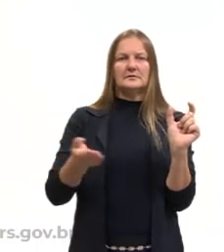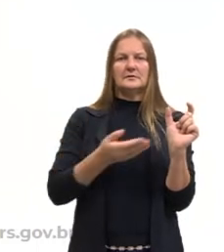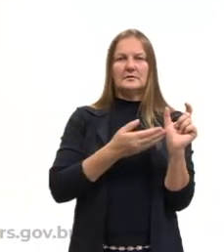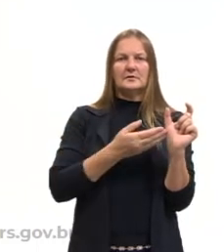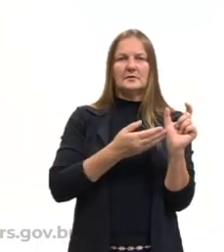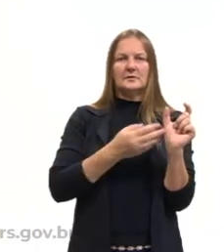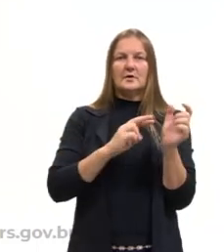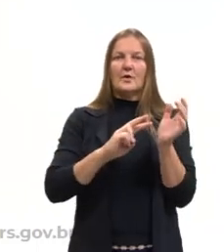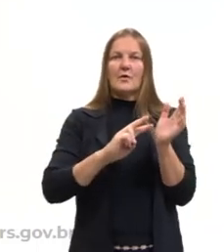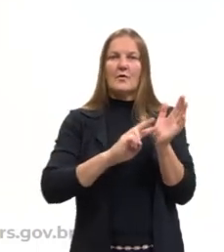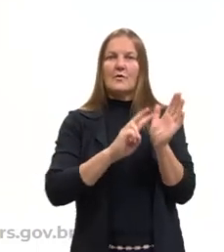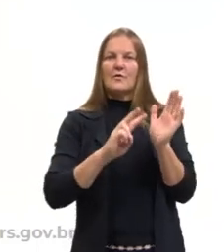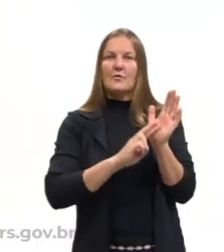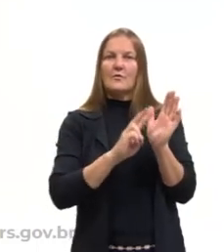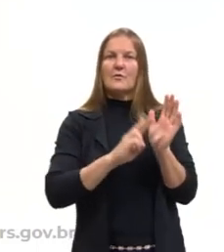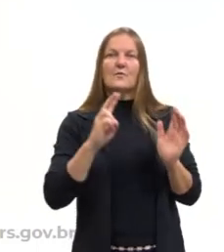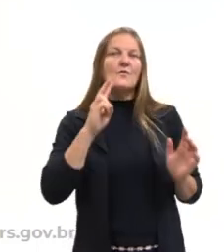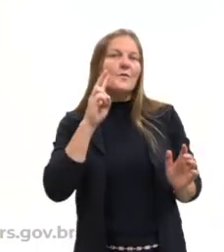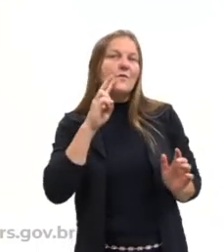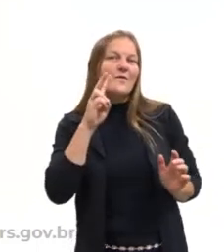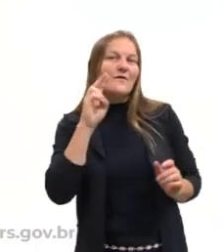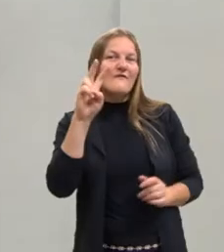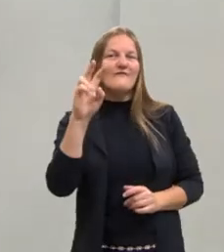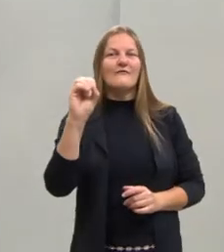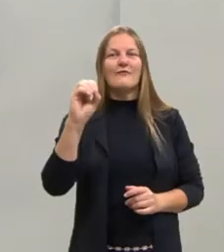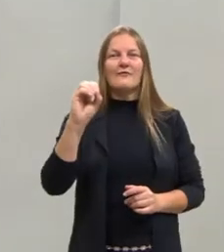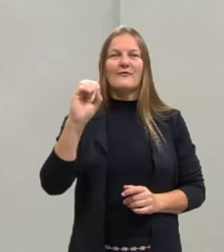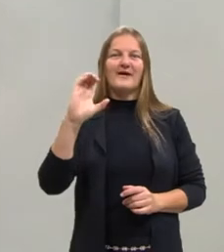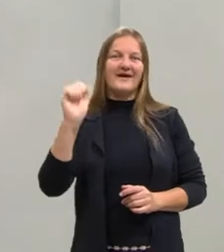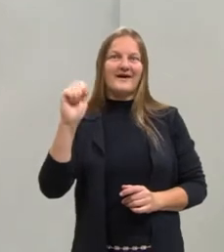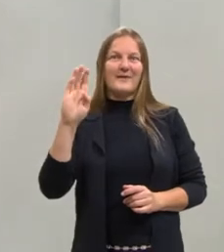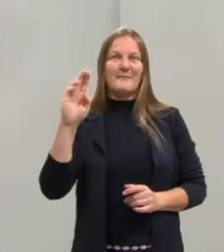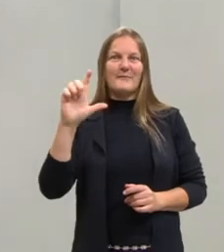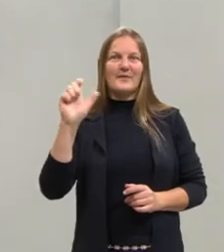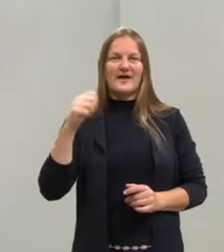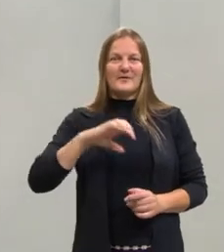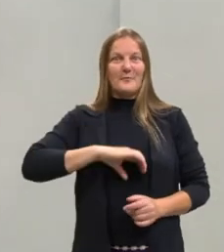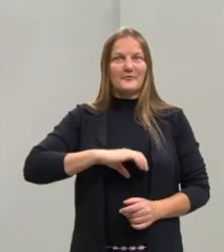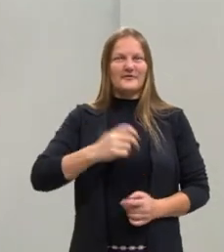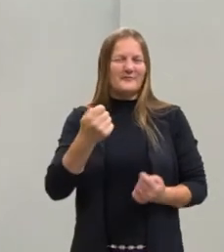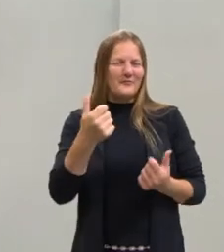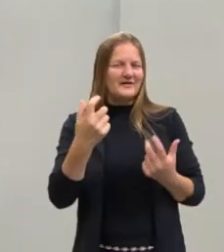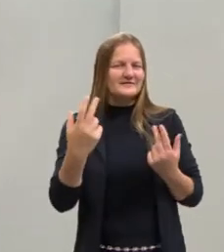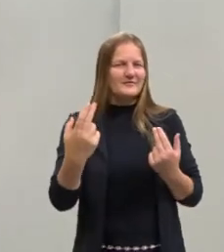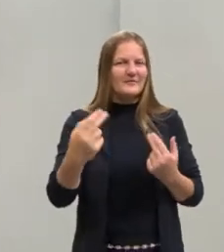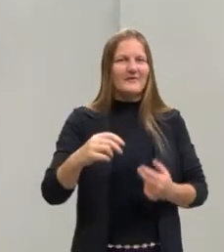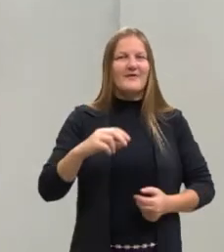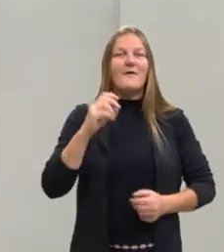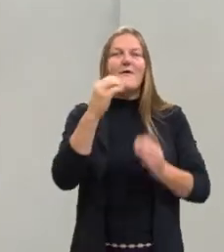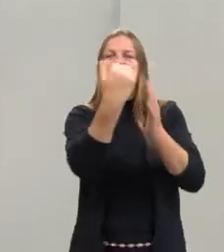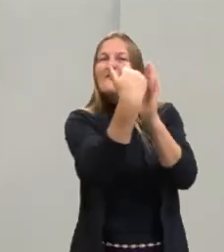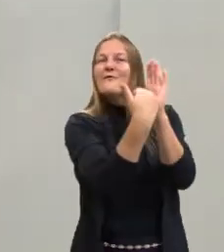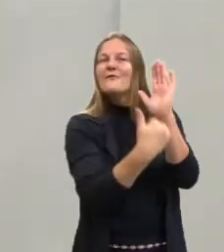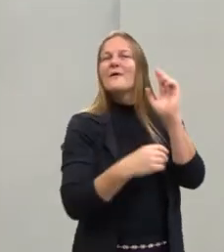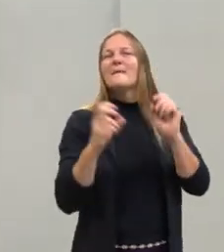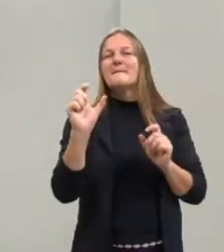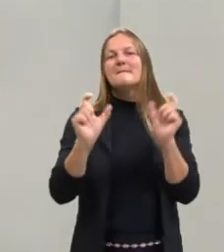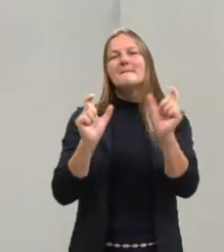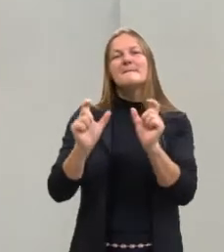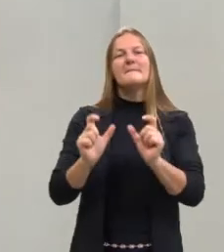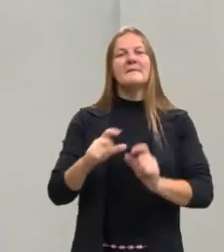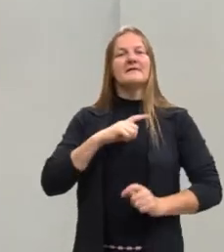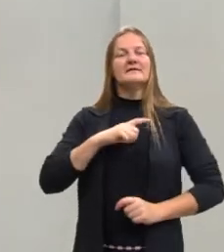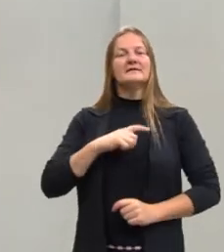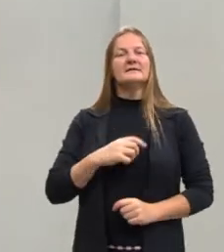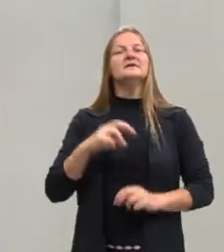Vocabulário. Ok, pessoal? O é vocabulário? Aquela listagem de palavras que eu preciso observar que tem